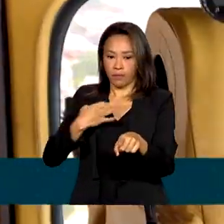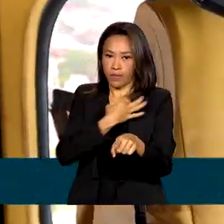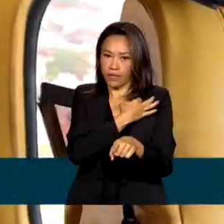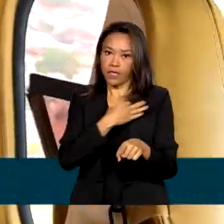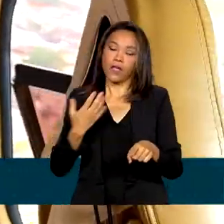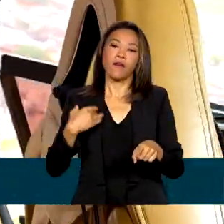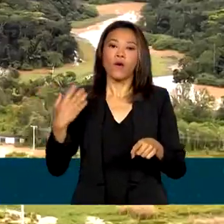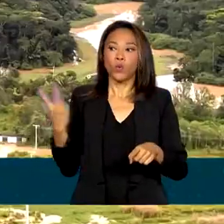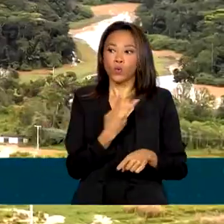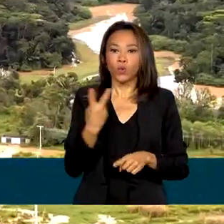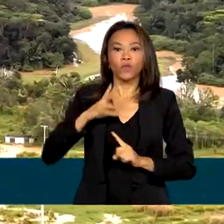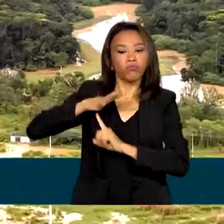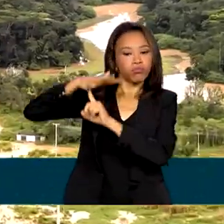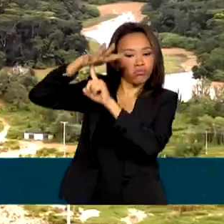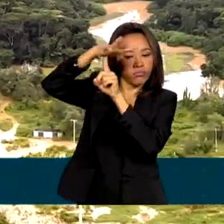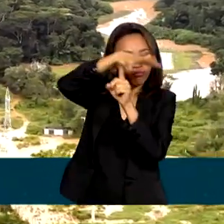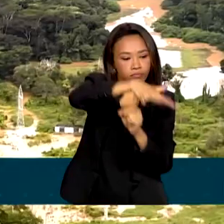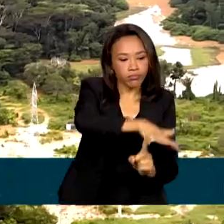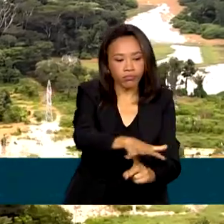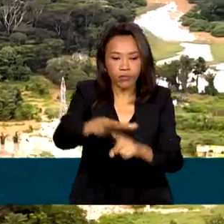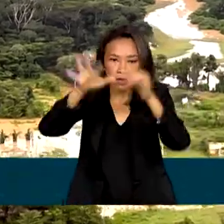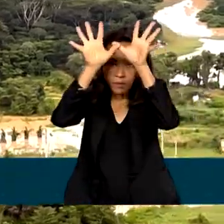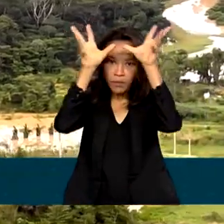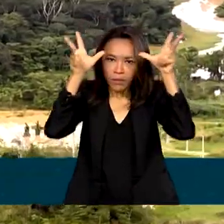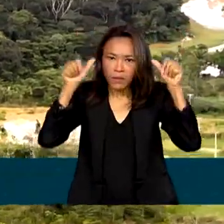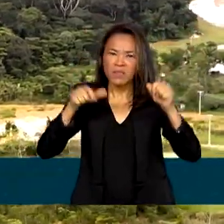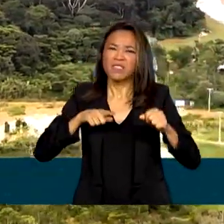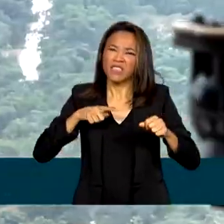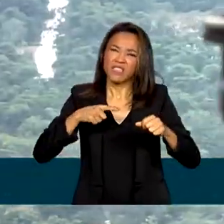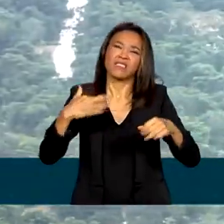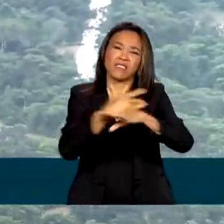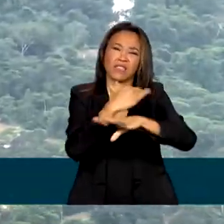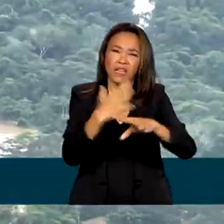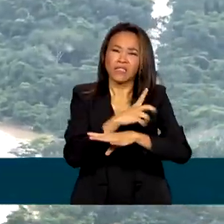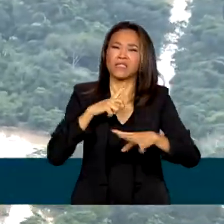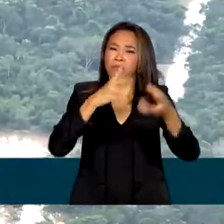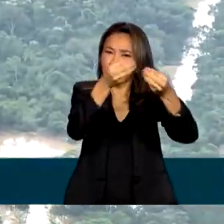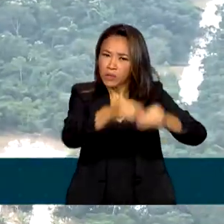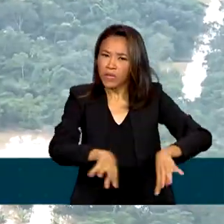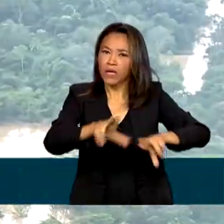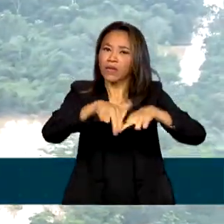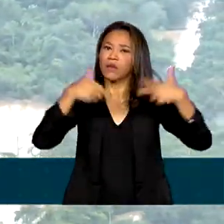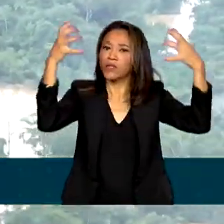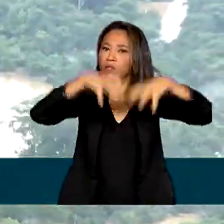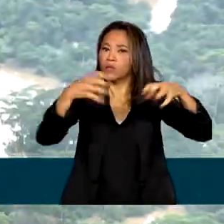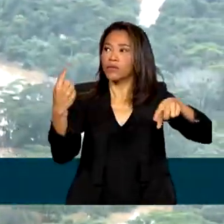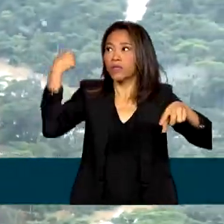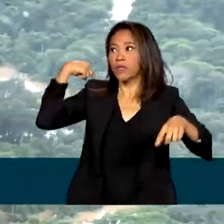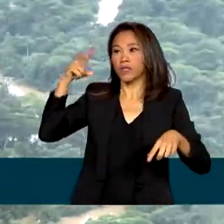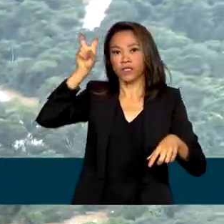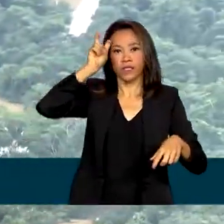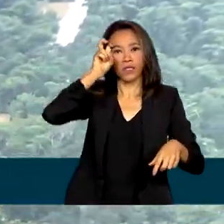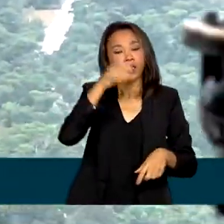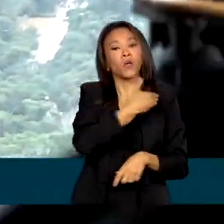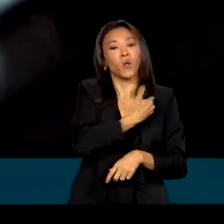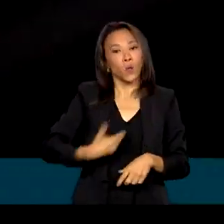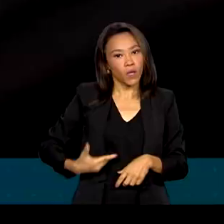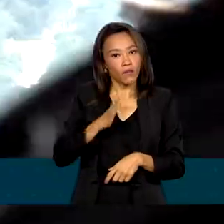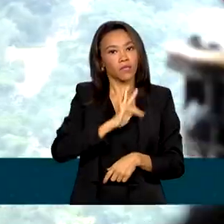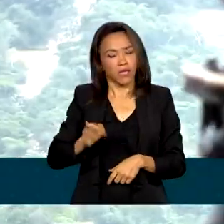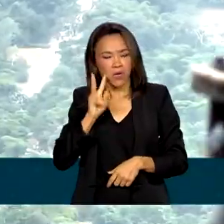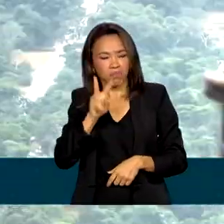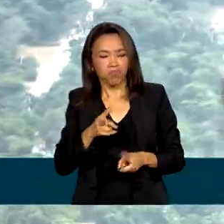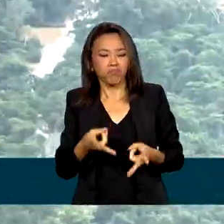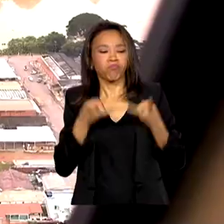nesse domingo. A cidade tem sido afetada por fortes chuvas desde a última quinta-feira. O governo federal já reconheceu a situação